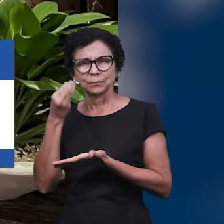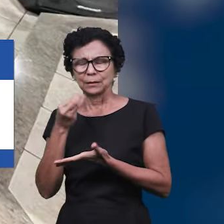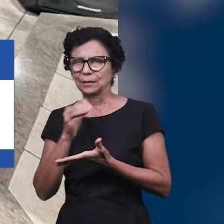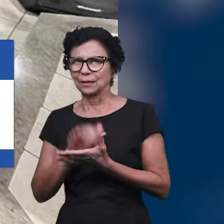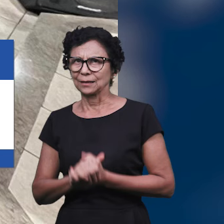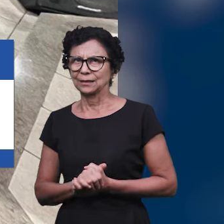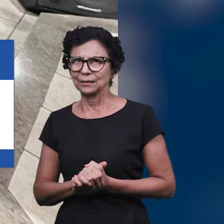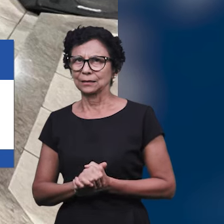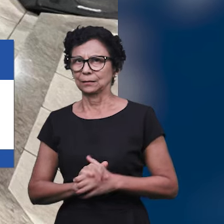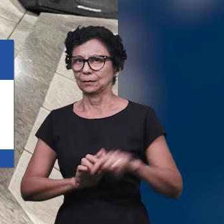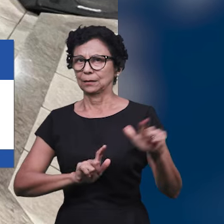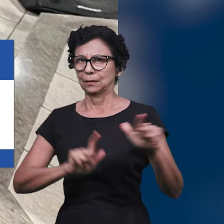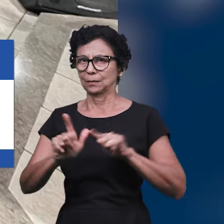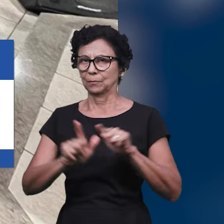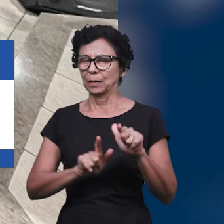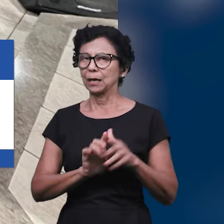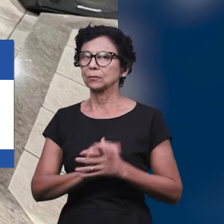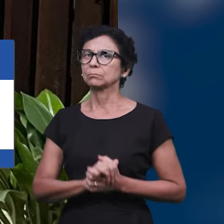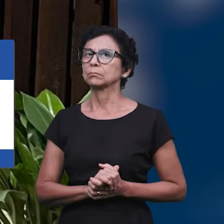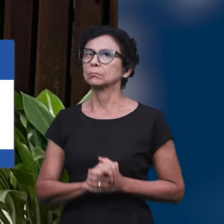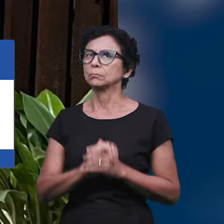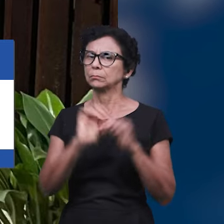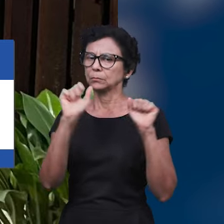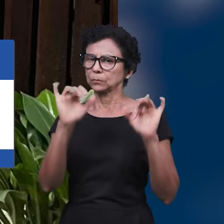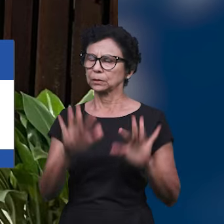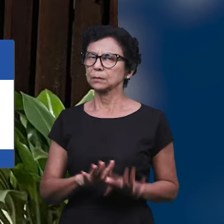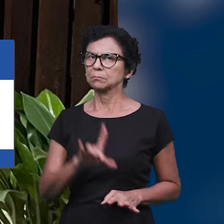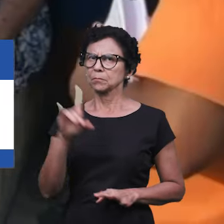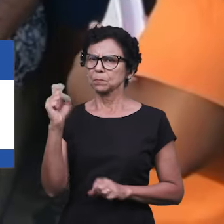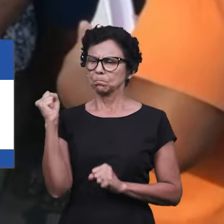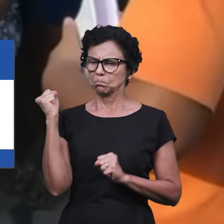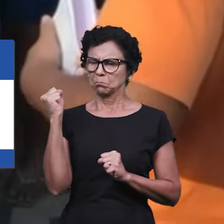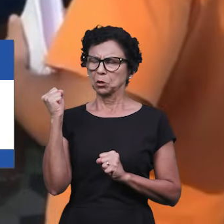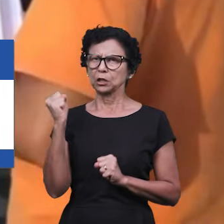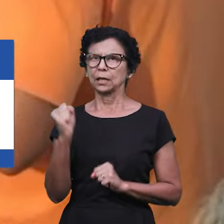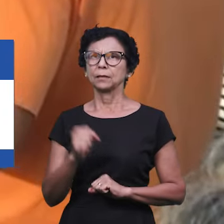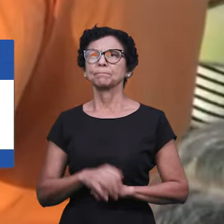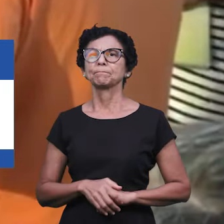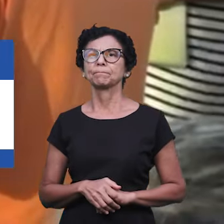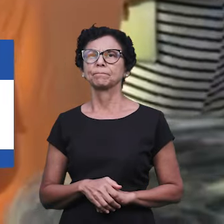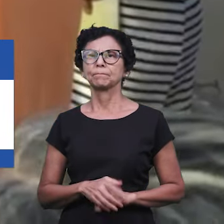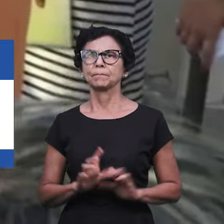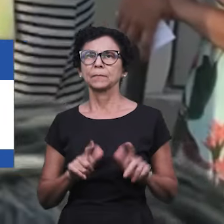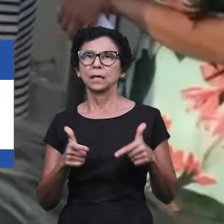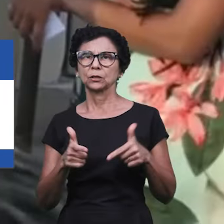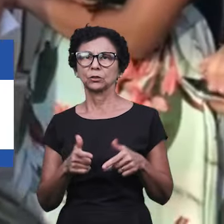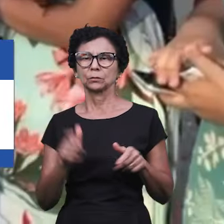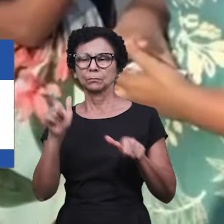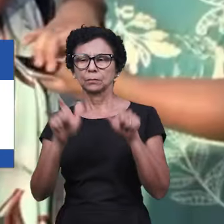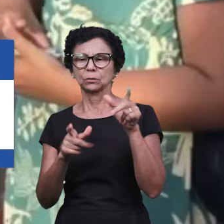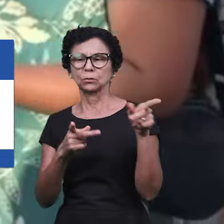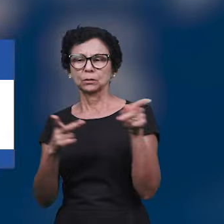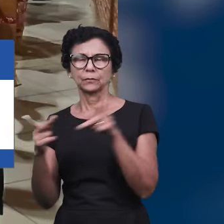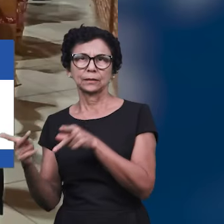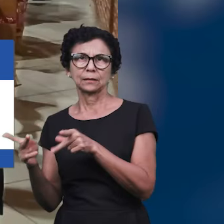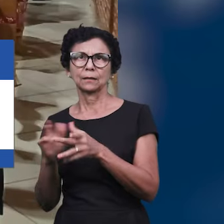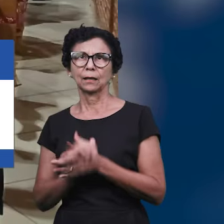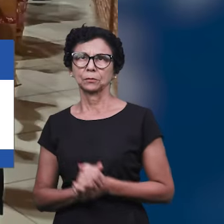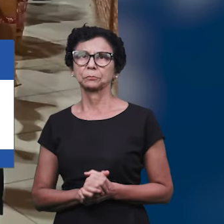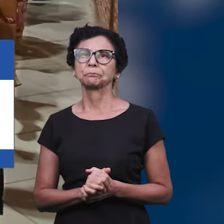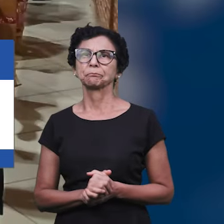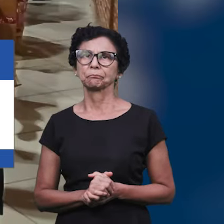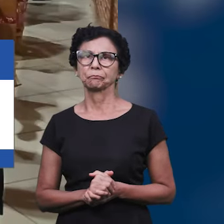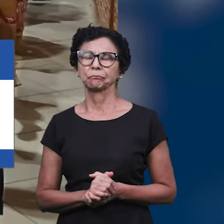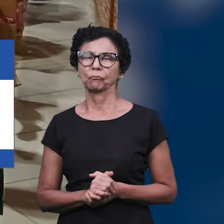frutos desse trabalho foram colhidos, e o Senhor operou poderosamente na vida dos visitantes, que foram convidados ao longo do dia. Em